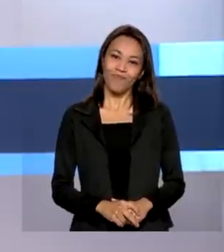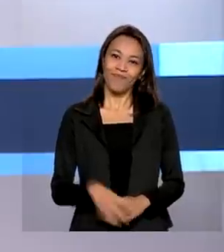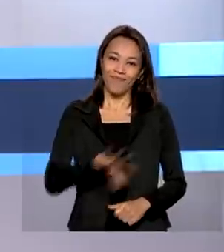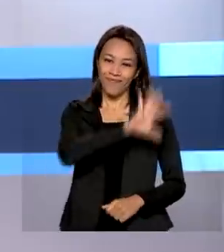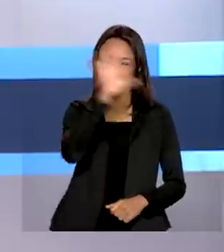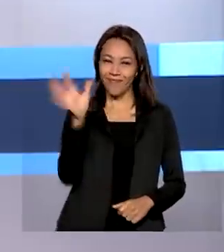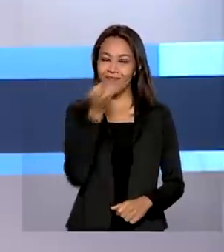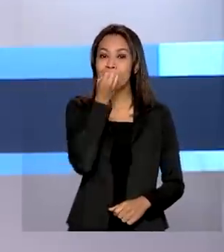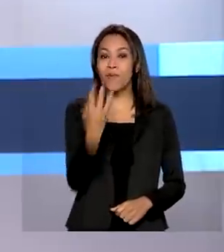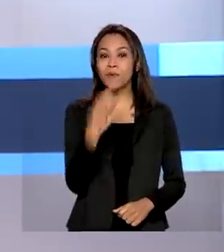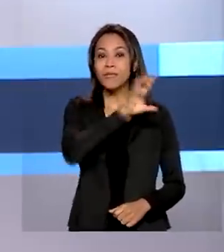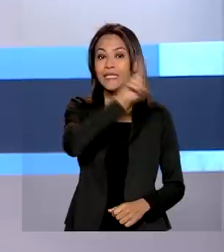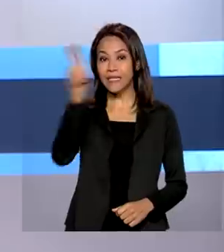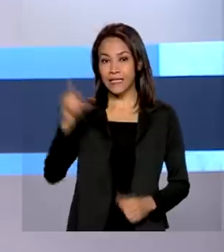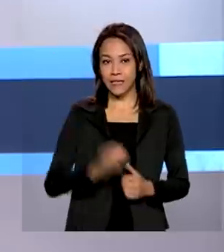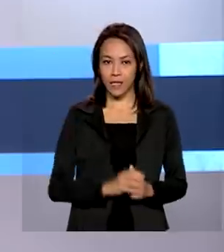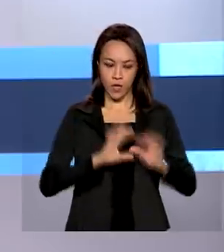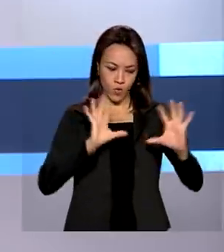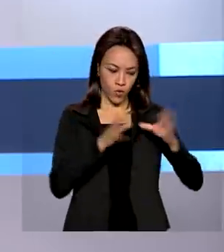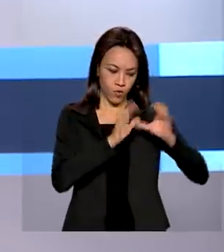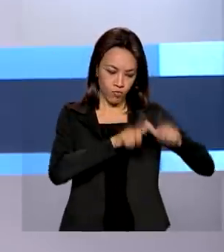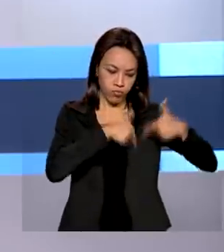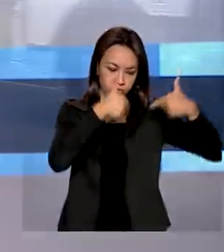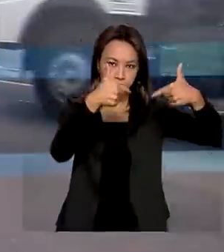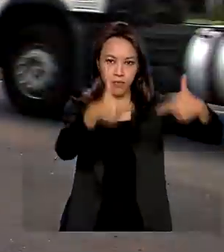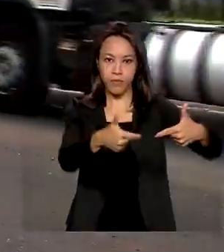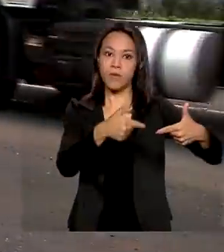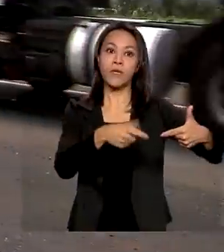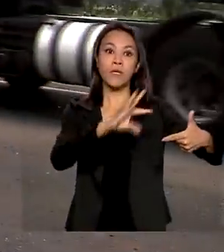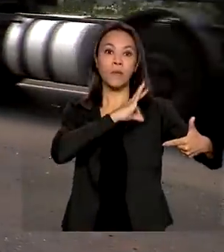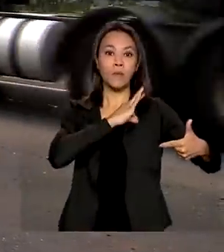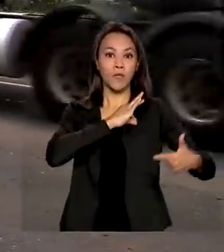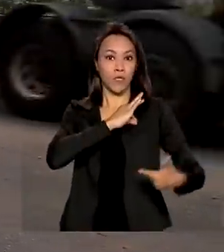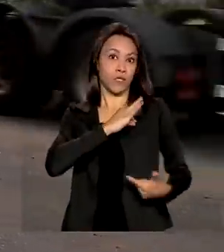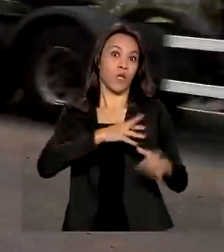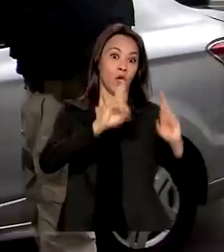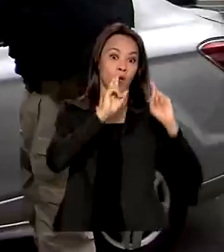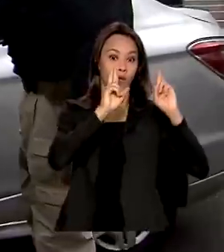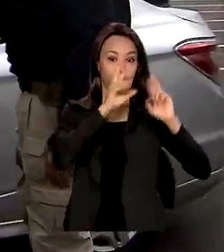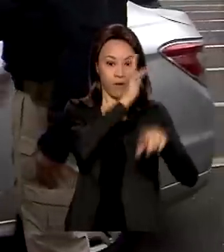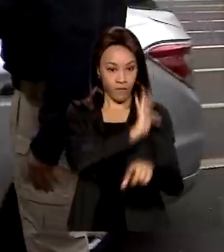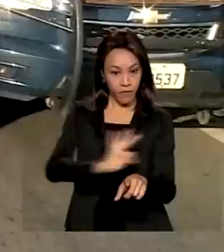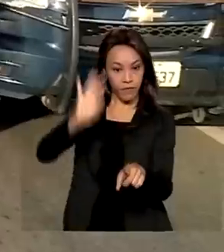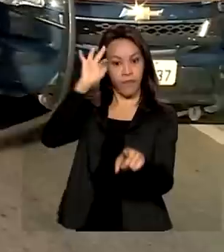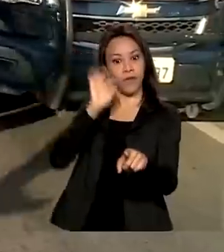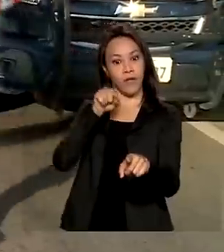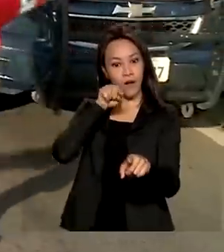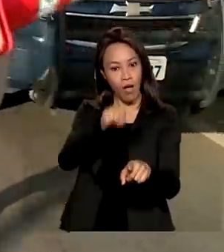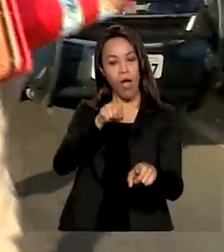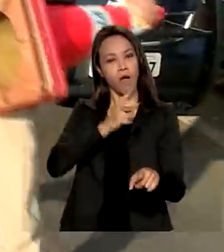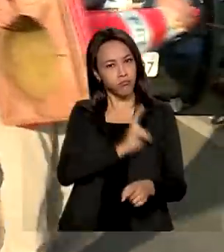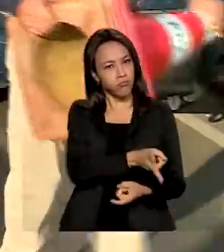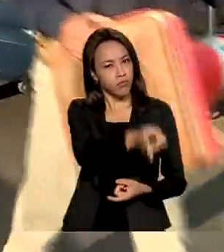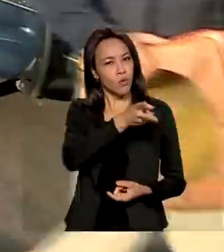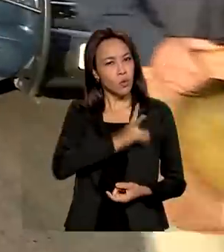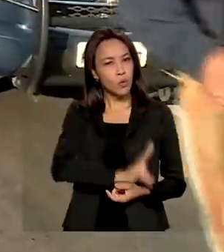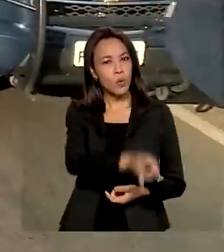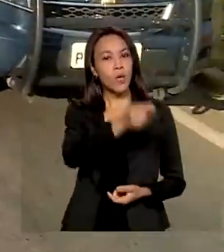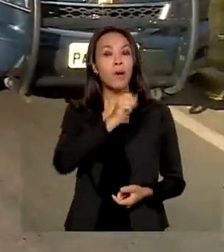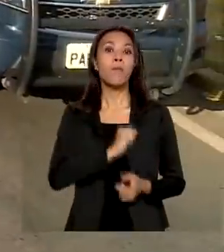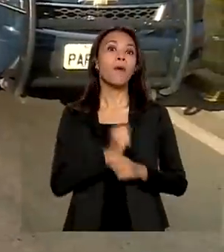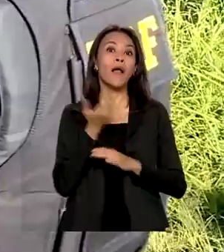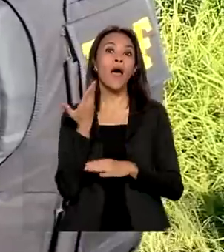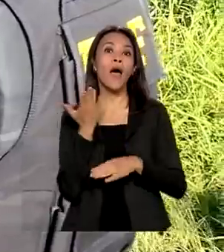Olá, bom dia! Operação Rodovida da Polícia Rodoviária Federal passa a ser permanente para ajudar a